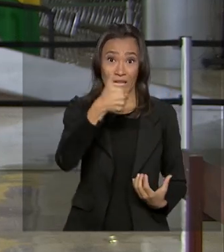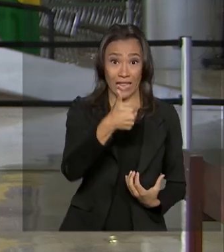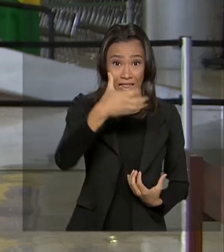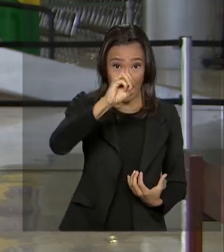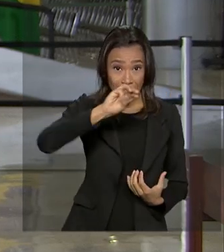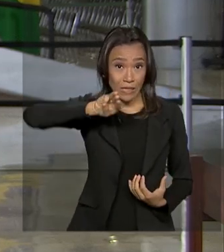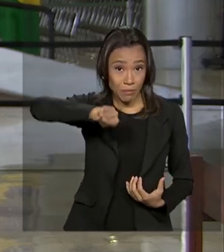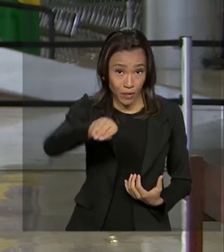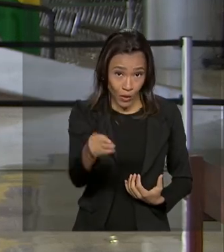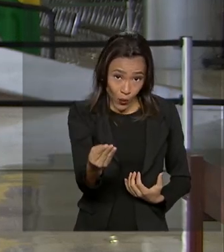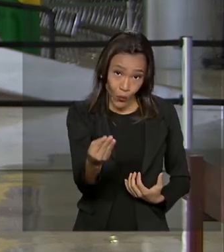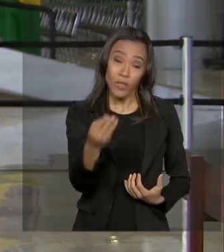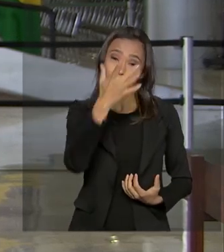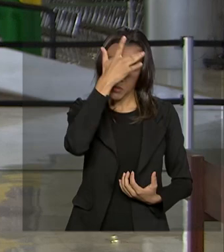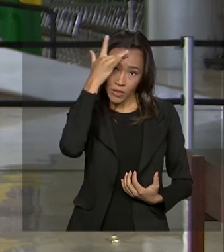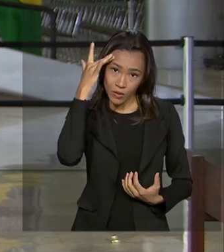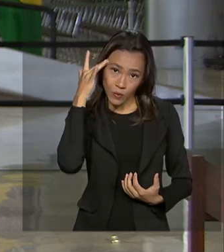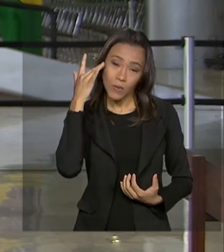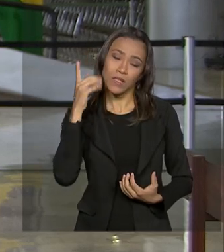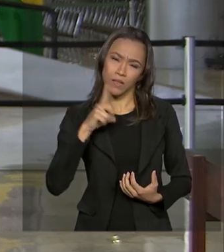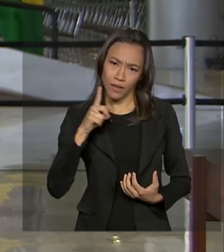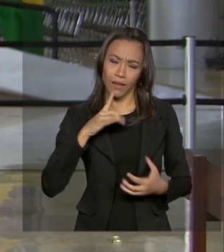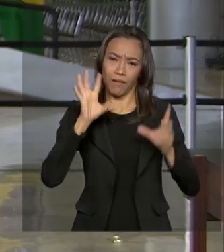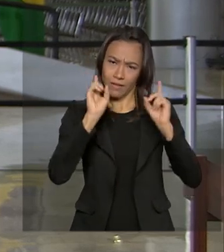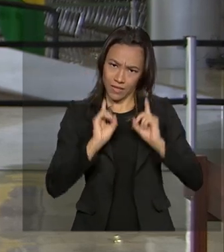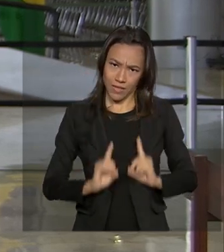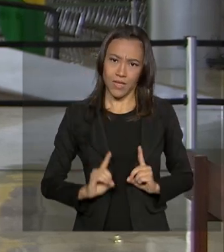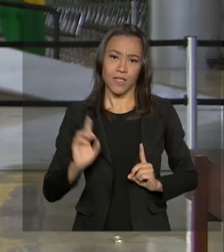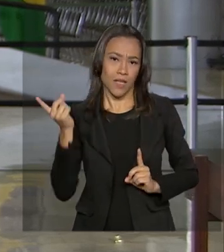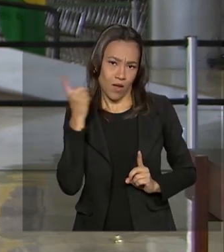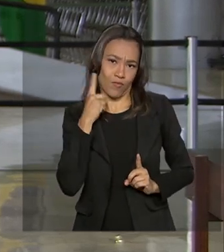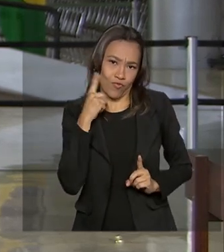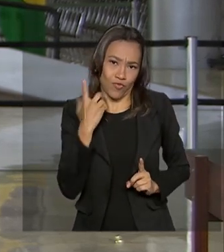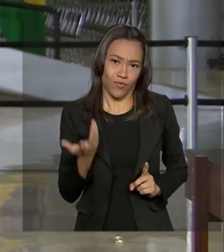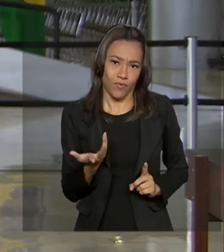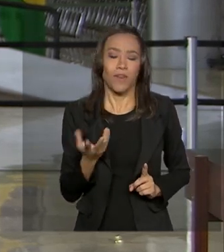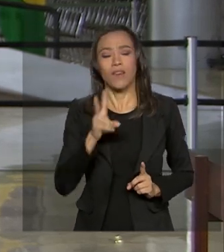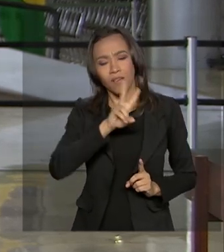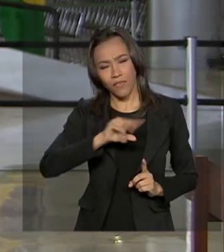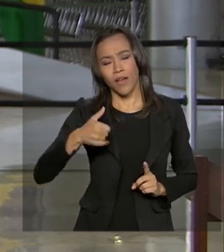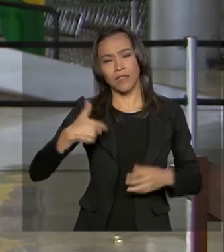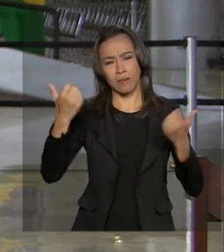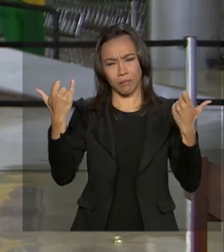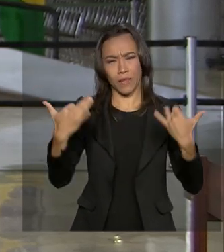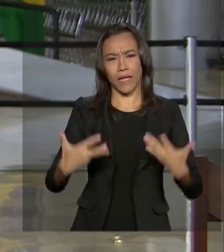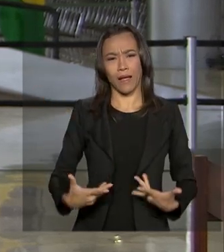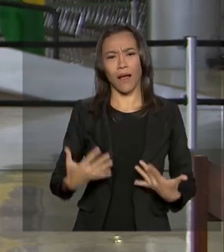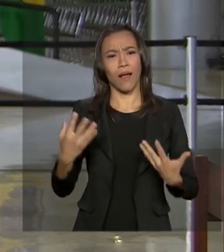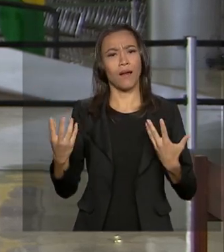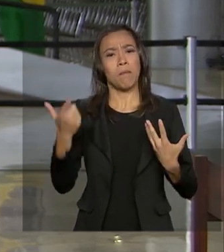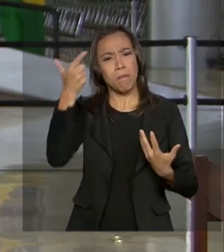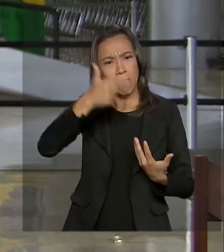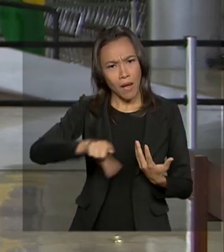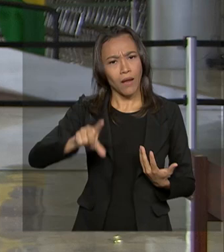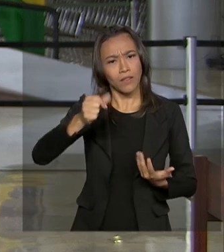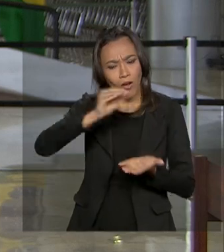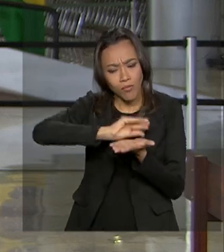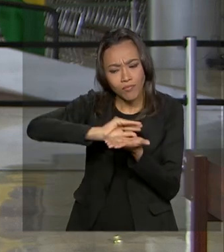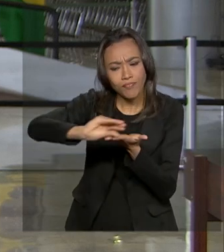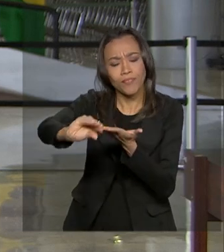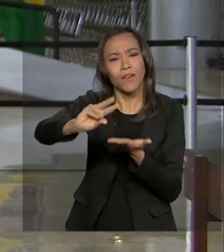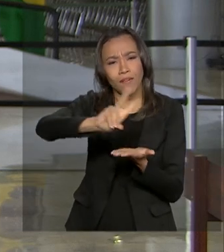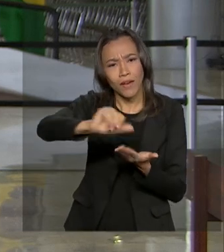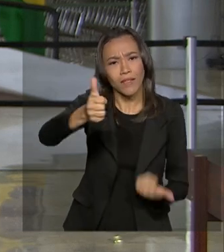de pessoas com alguma deficiência auditiva. E elas vão contar agora com mais investimentos nas atividades